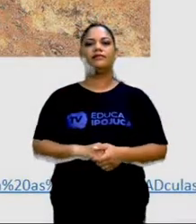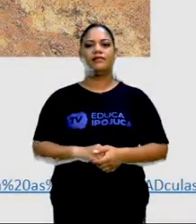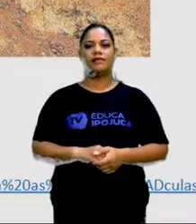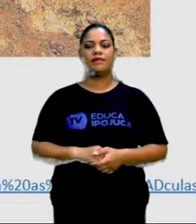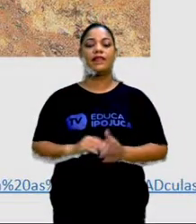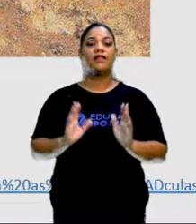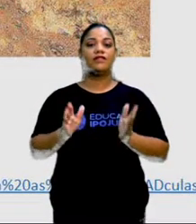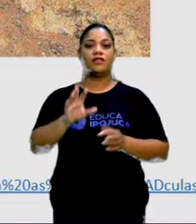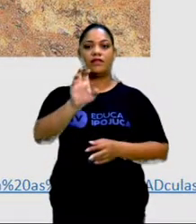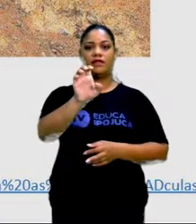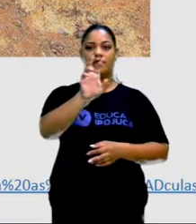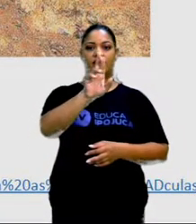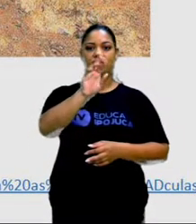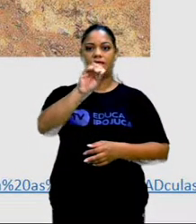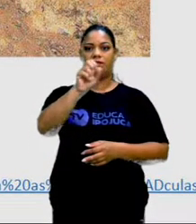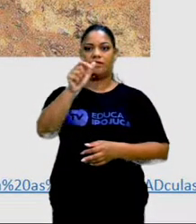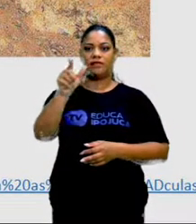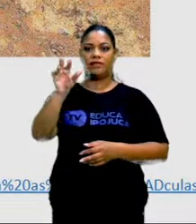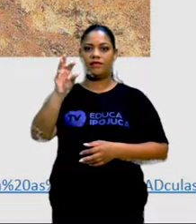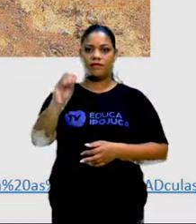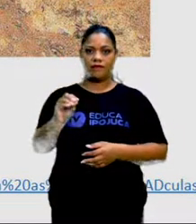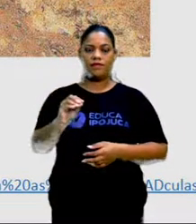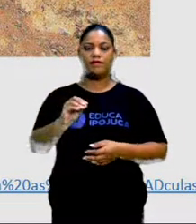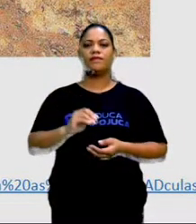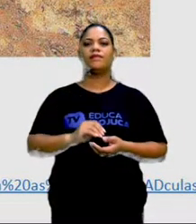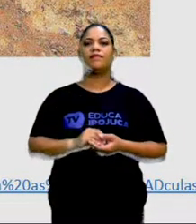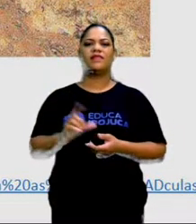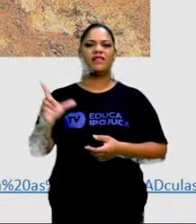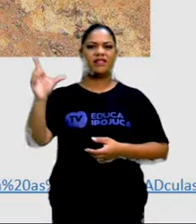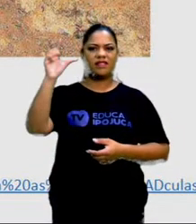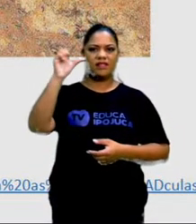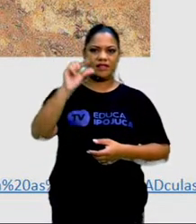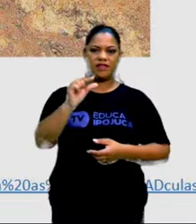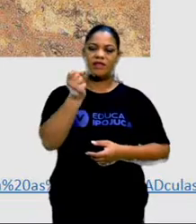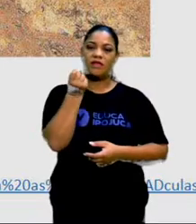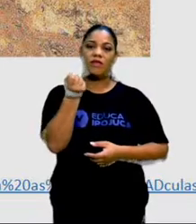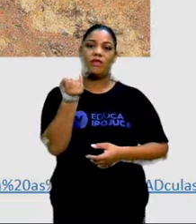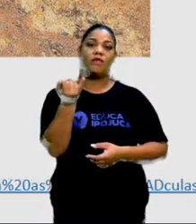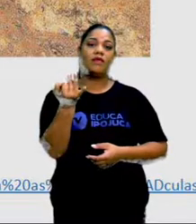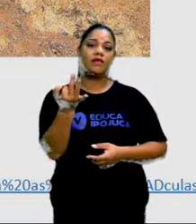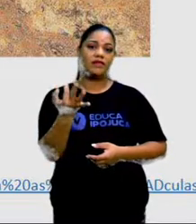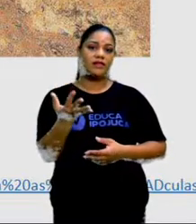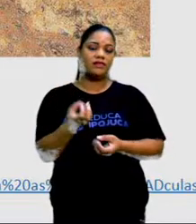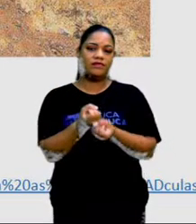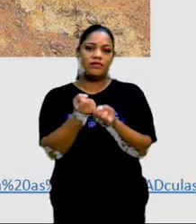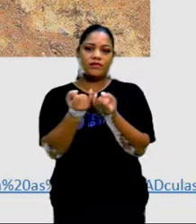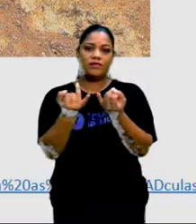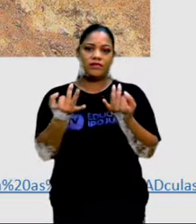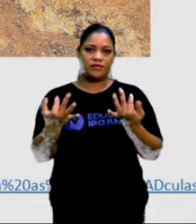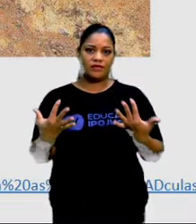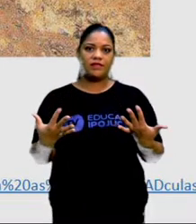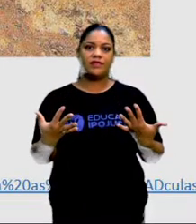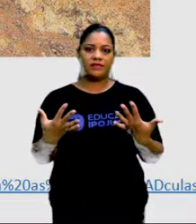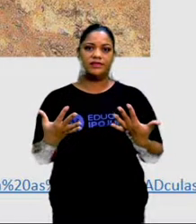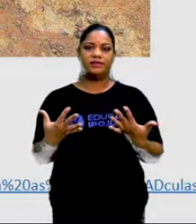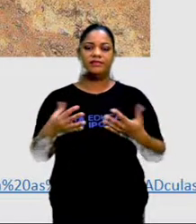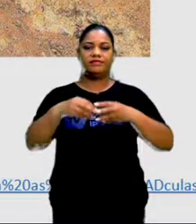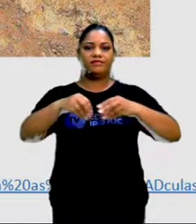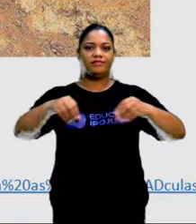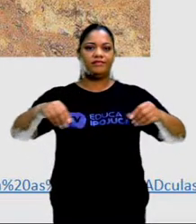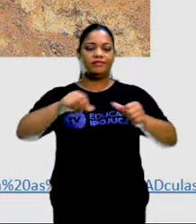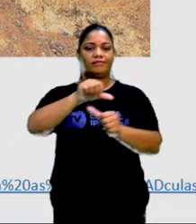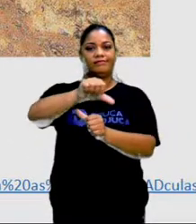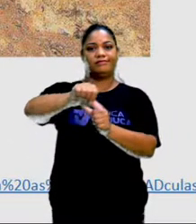erosão, ela reduz a fertilidade dos solos, como a gente falou no slide anterior, modifica e degrada a